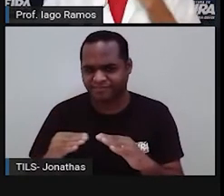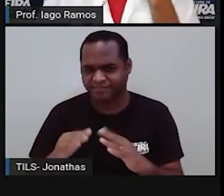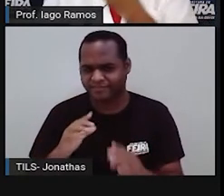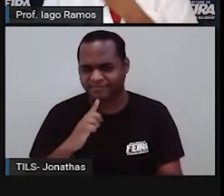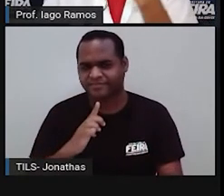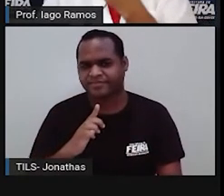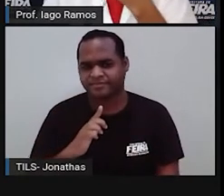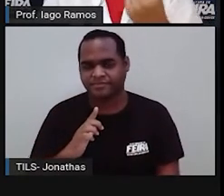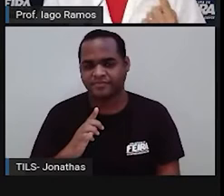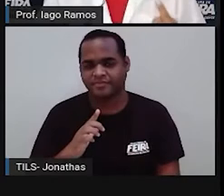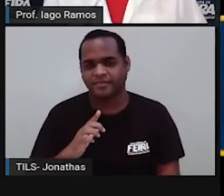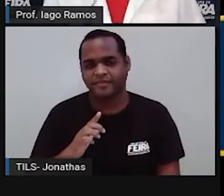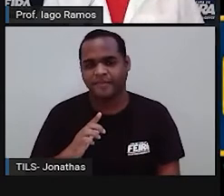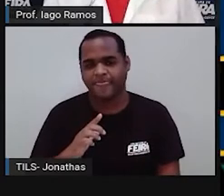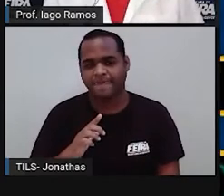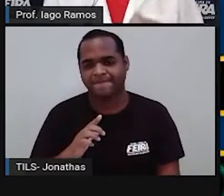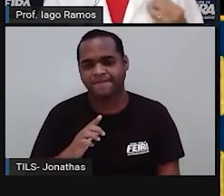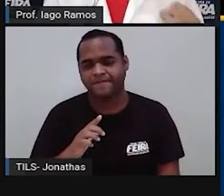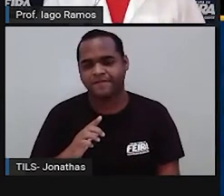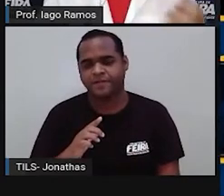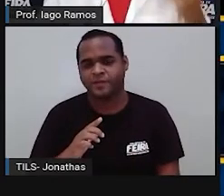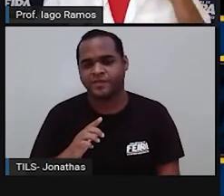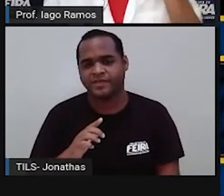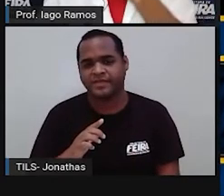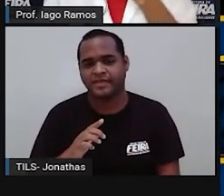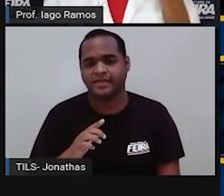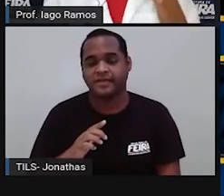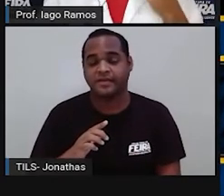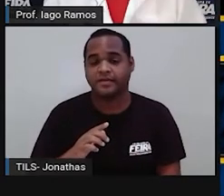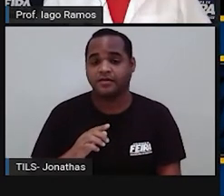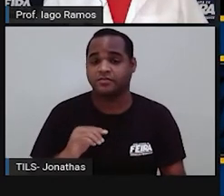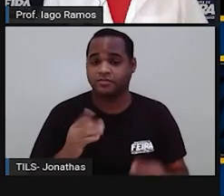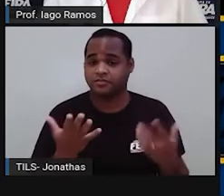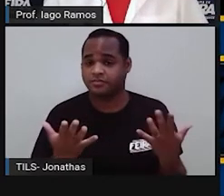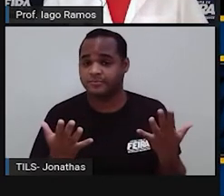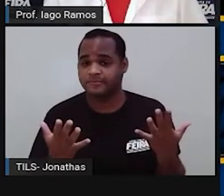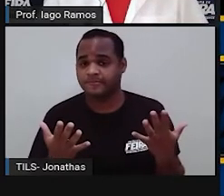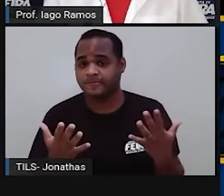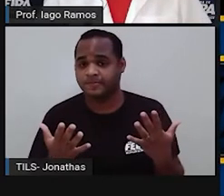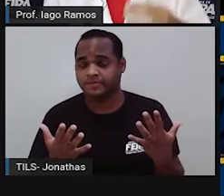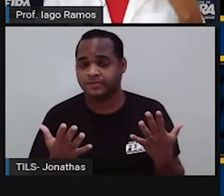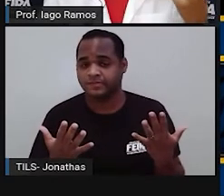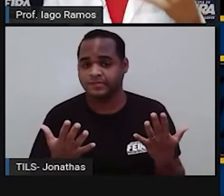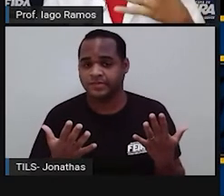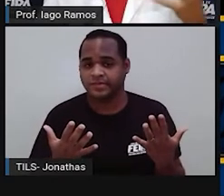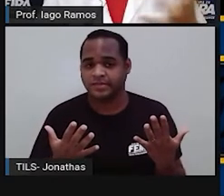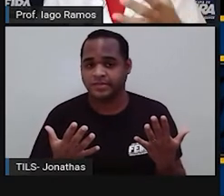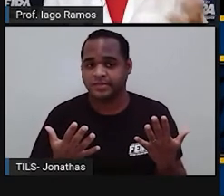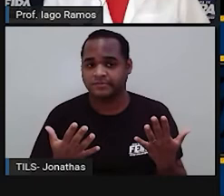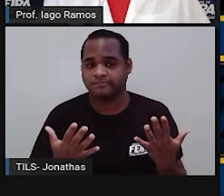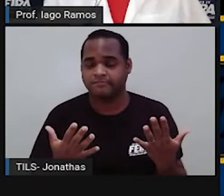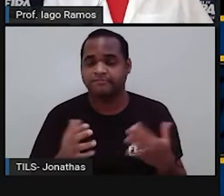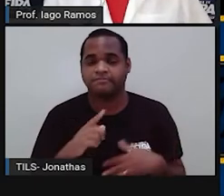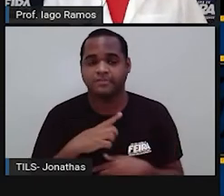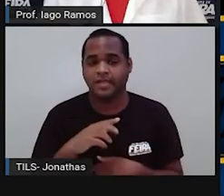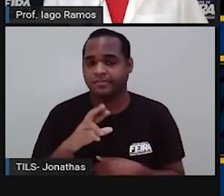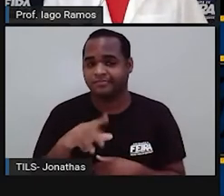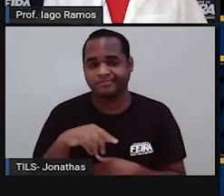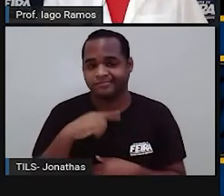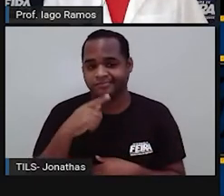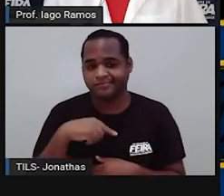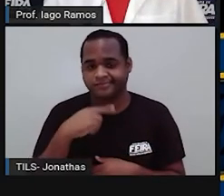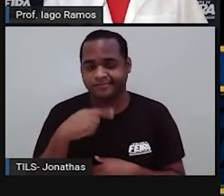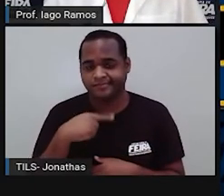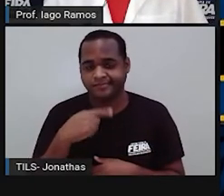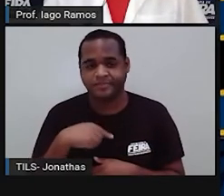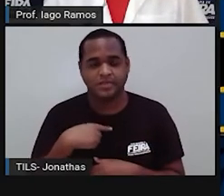Ele faz um girozinho assim, né? Ele tem um negócio assim, meio redondinho. Ele é um corpo redondo. Triângulo não tem a ver com